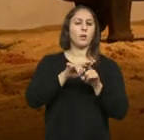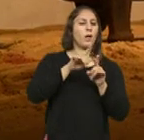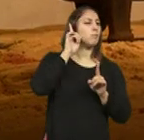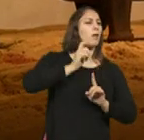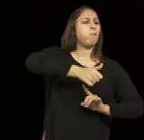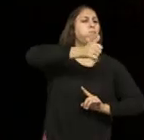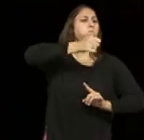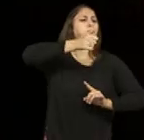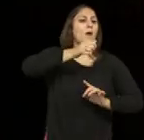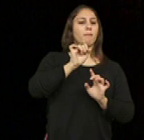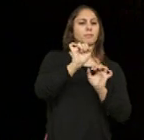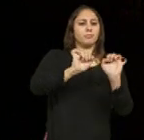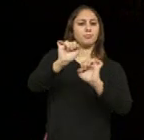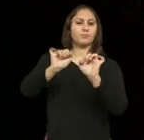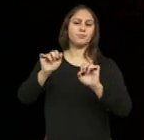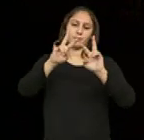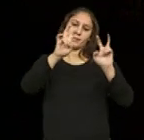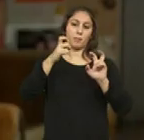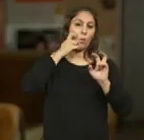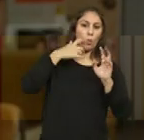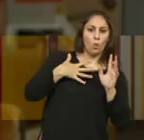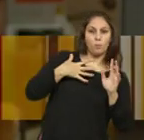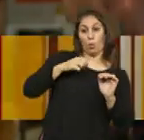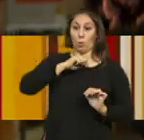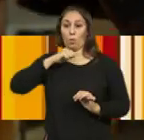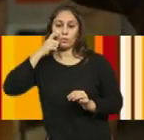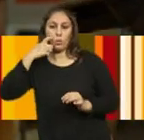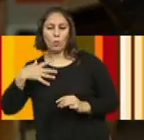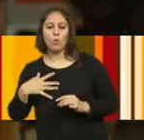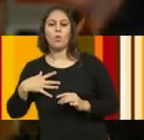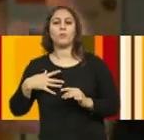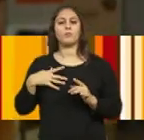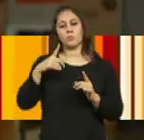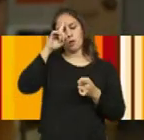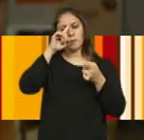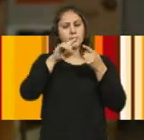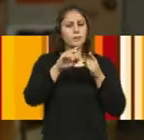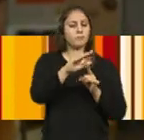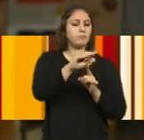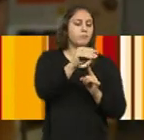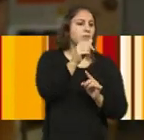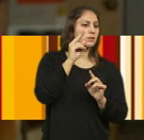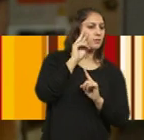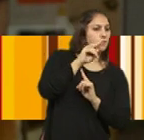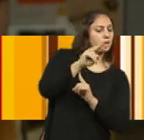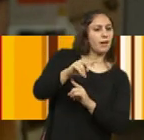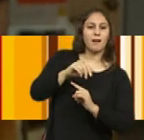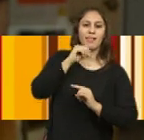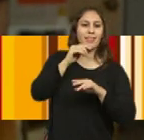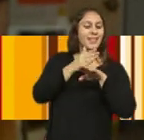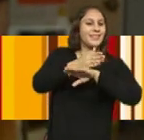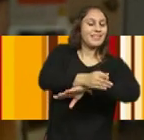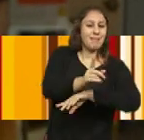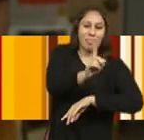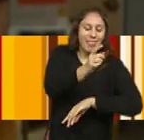esta temática do corpo, do anticorpo, circular por essas veias que normalmente não são acessíveis ao público exterior